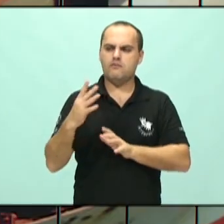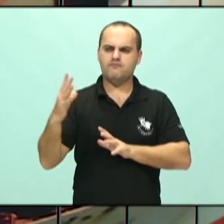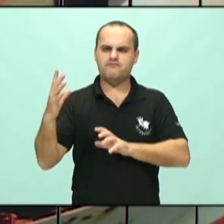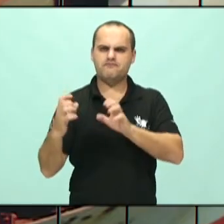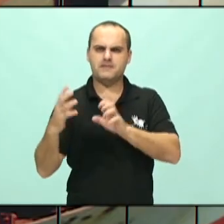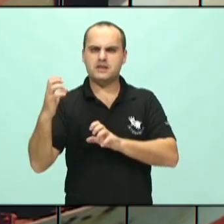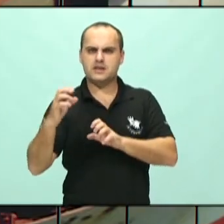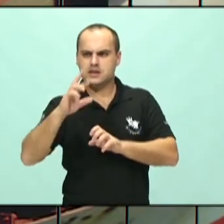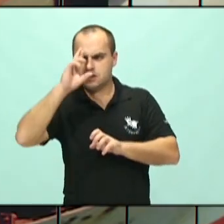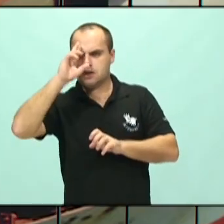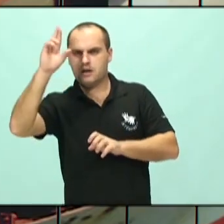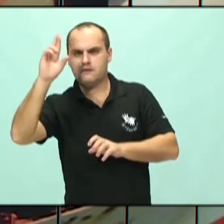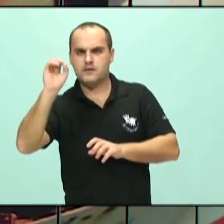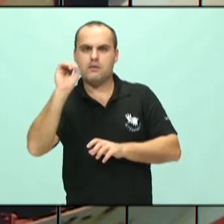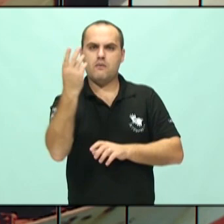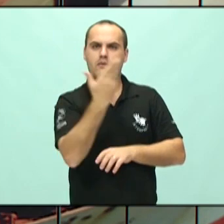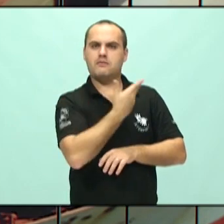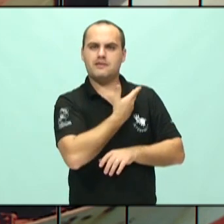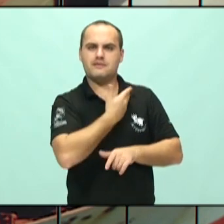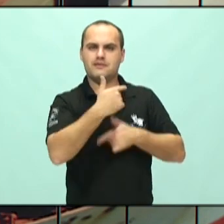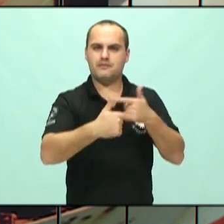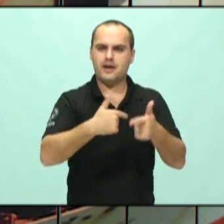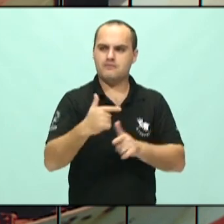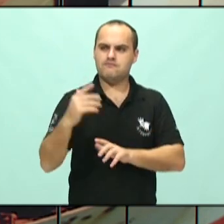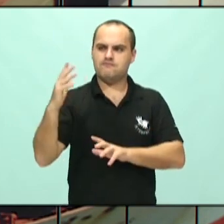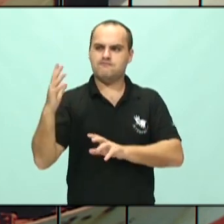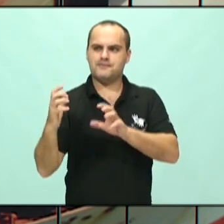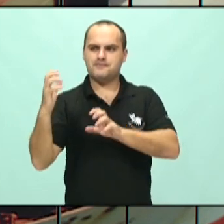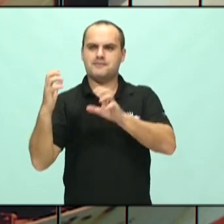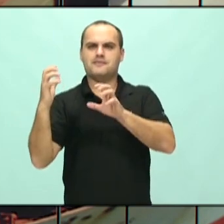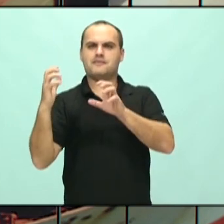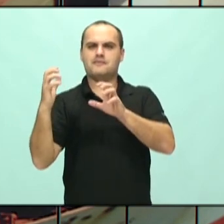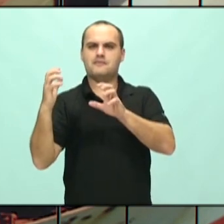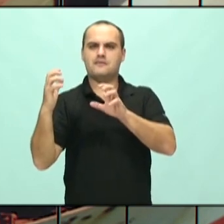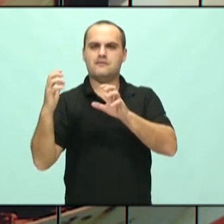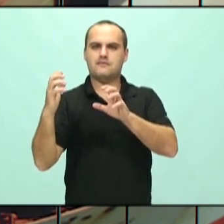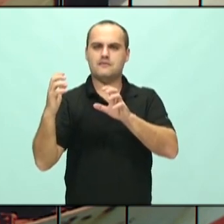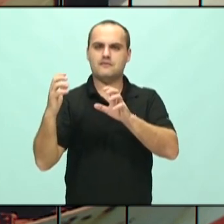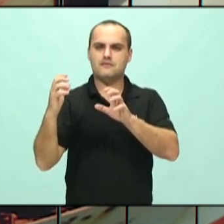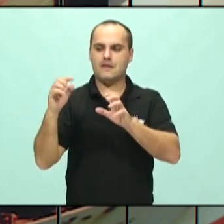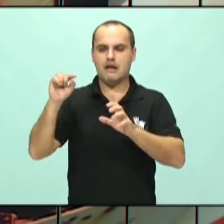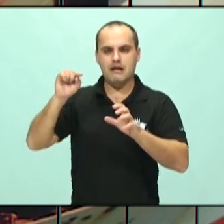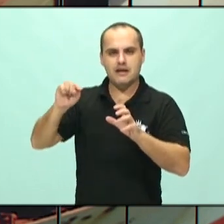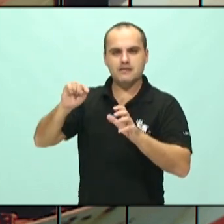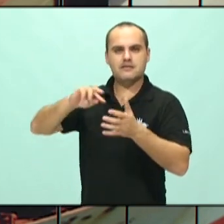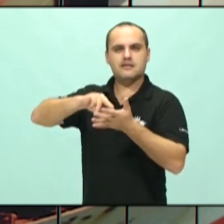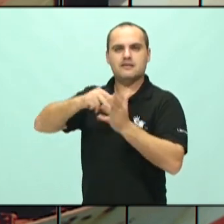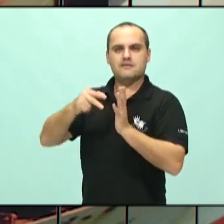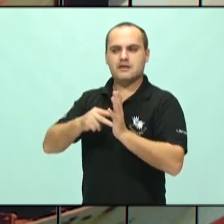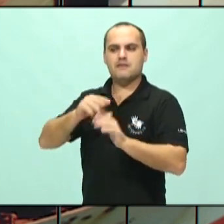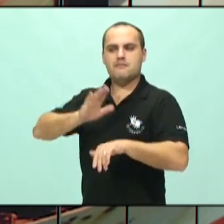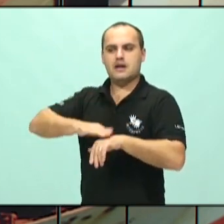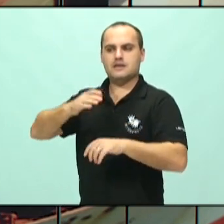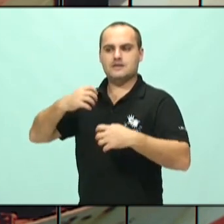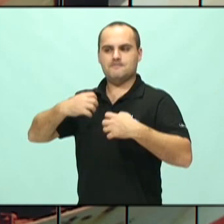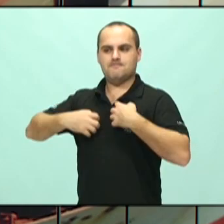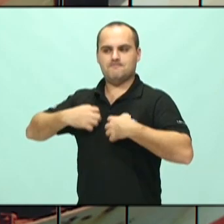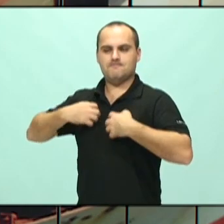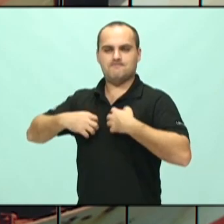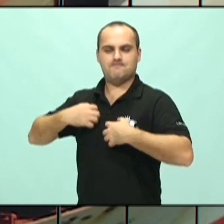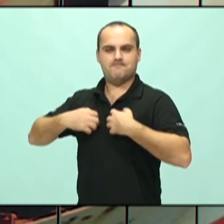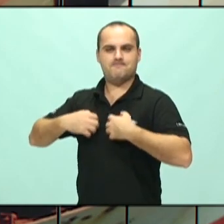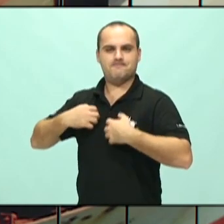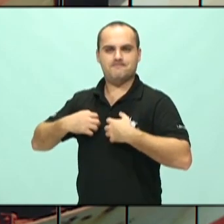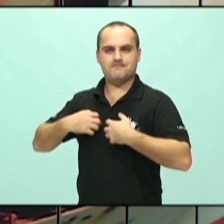trabalho, isso me gera ansiedade em relação ao trabalho. Essa ansiedade faz com que eu não funcione. Eu não funciono, eu me